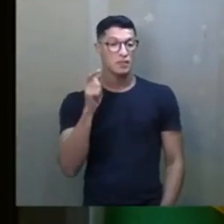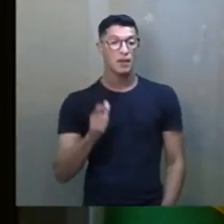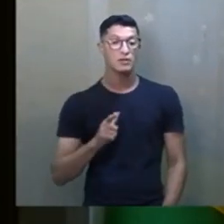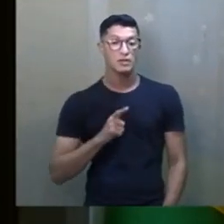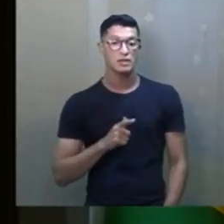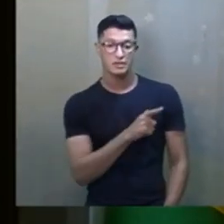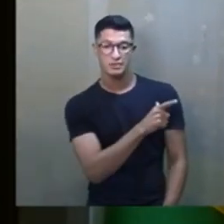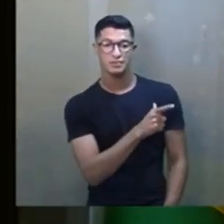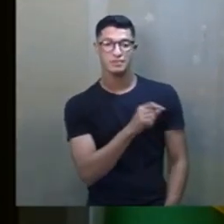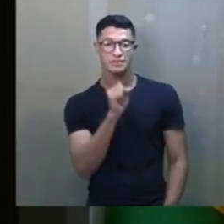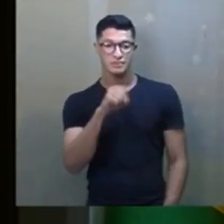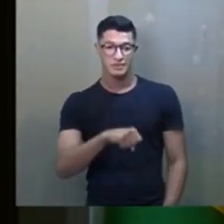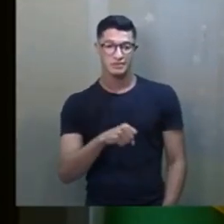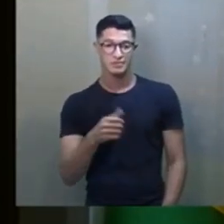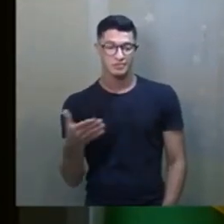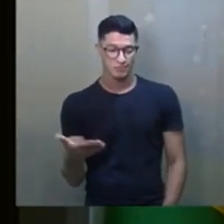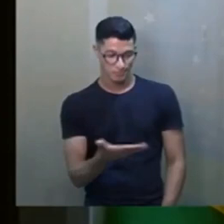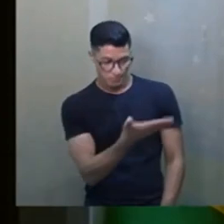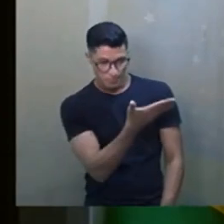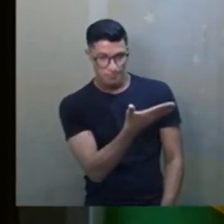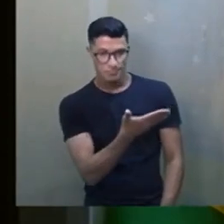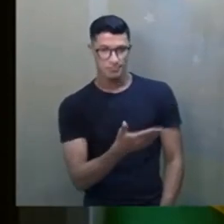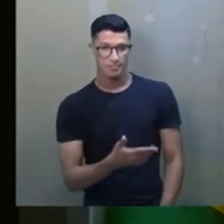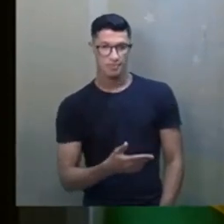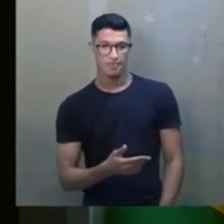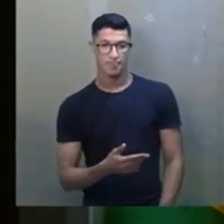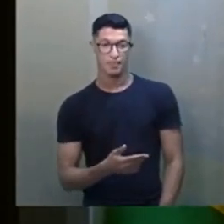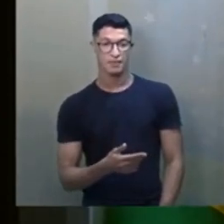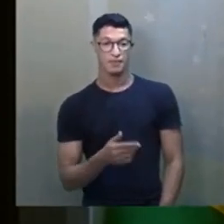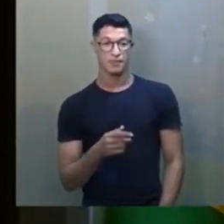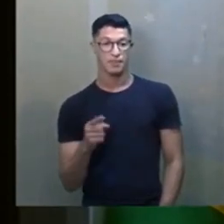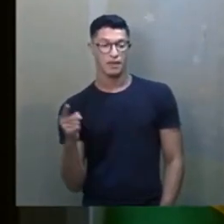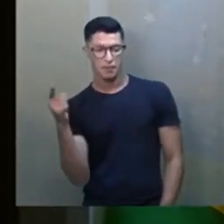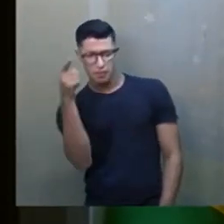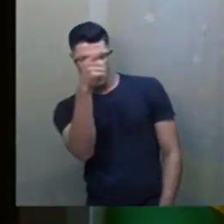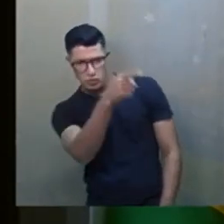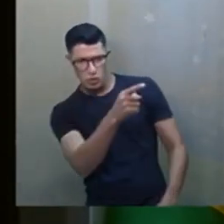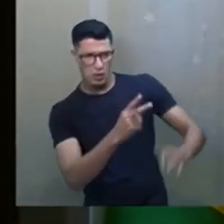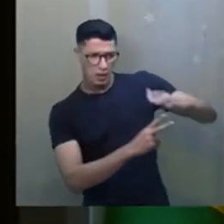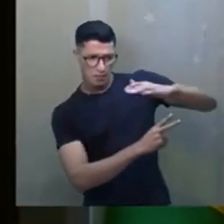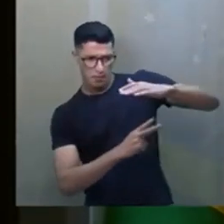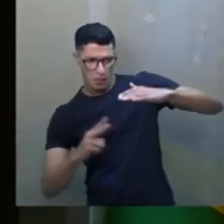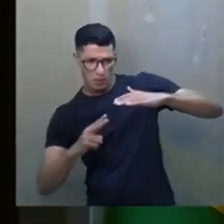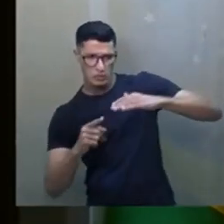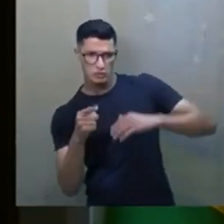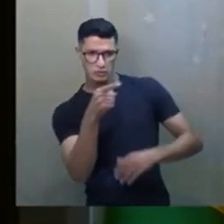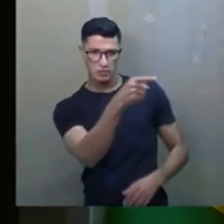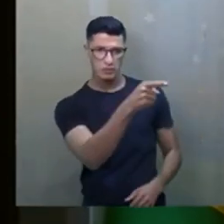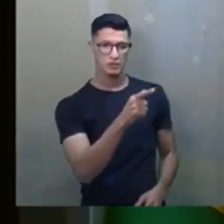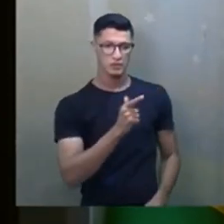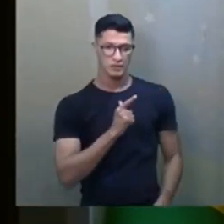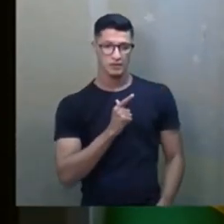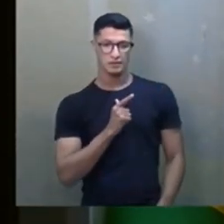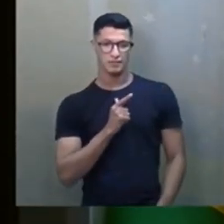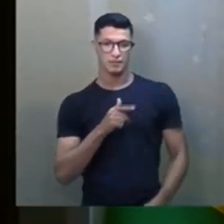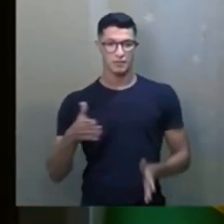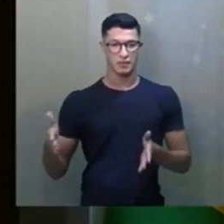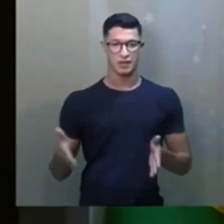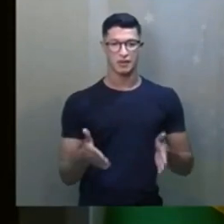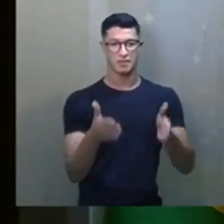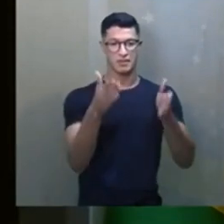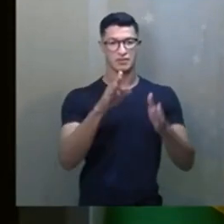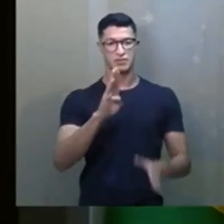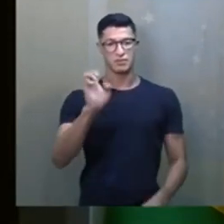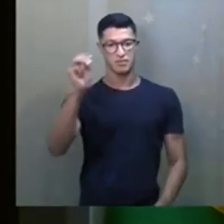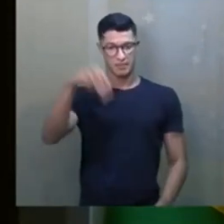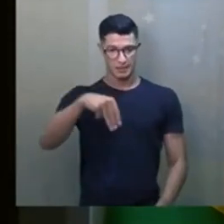encontra? Sei, sei, meu filho. E aí apontou, na direção de Chico Xavier, o caminho do